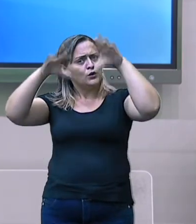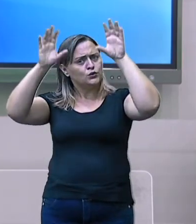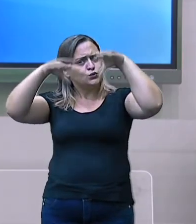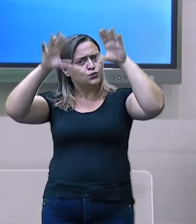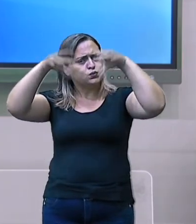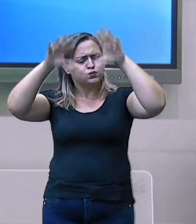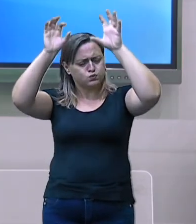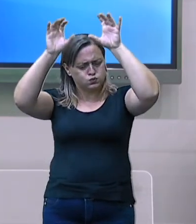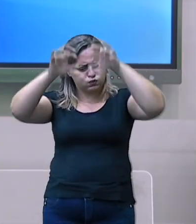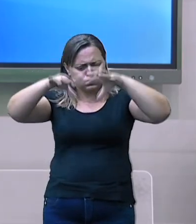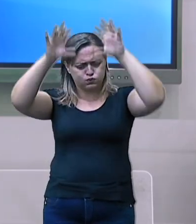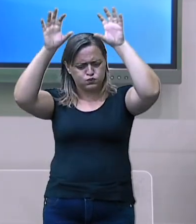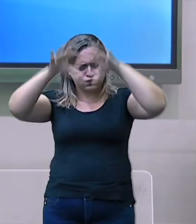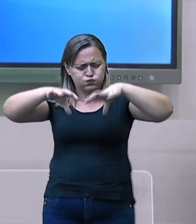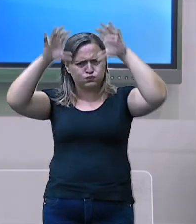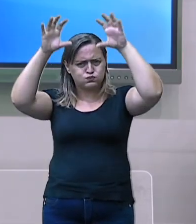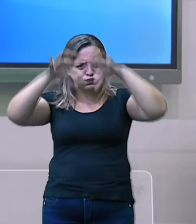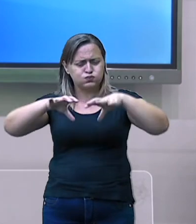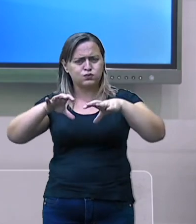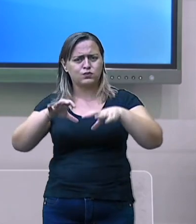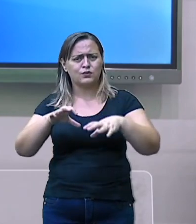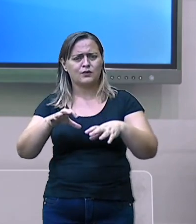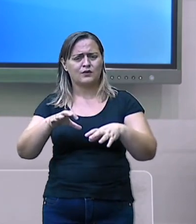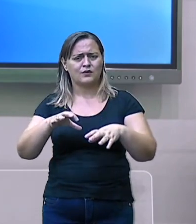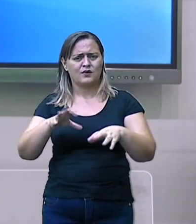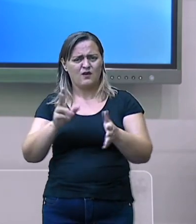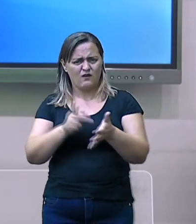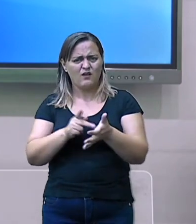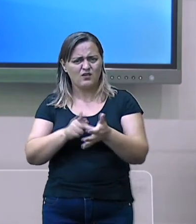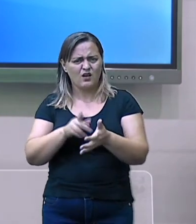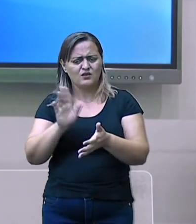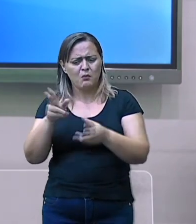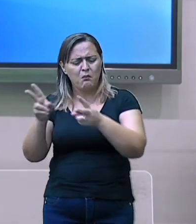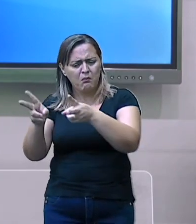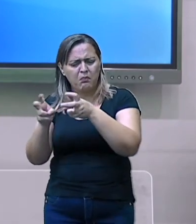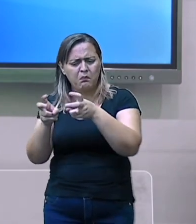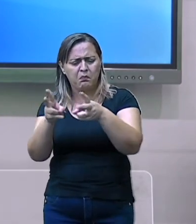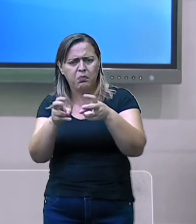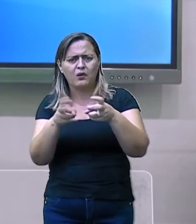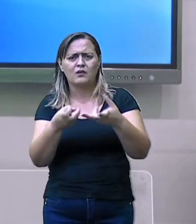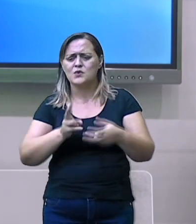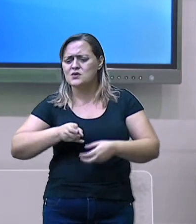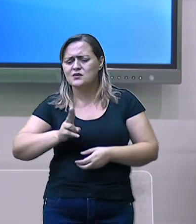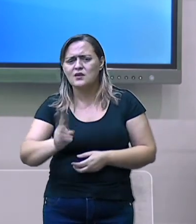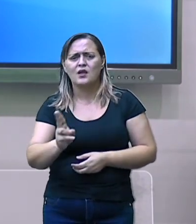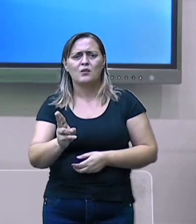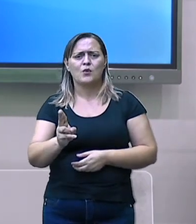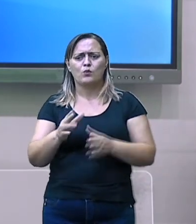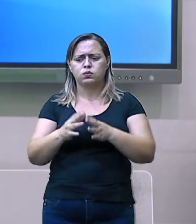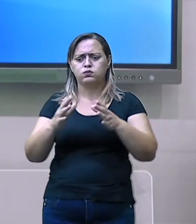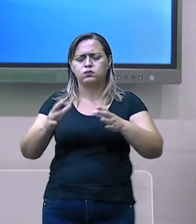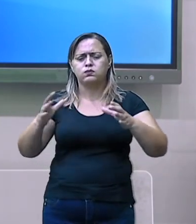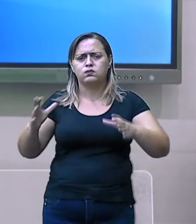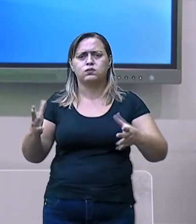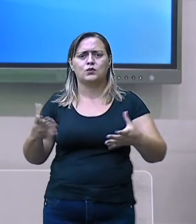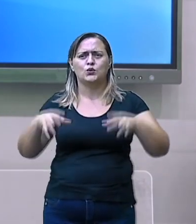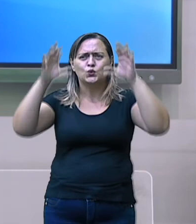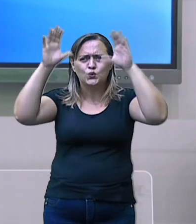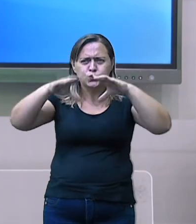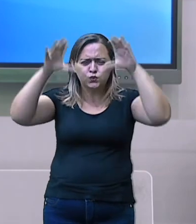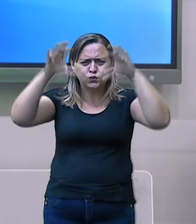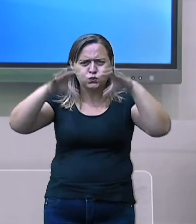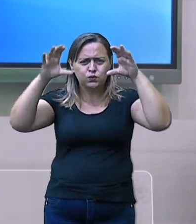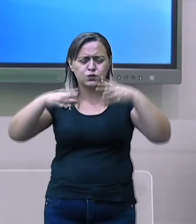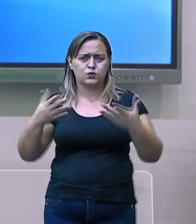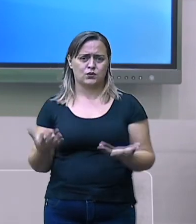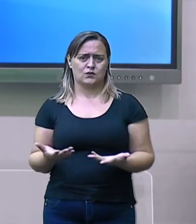Muitas das vezes, cai uma chuva torrencial, passa-se um longo período com